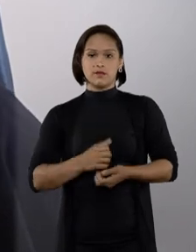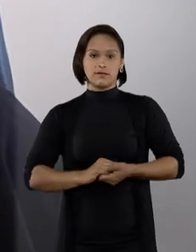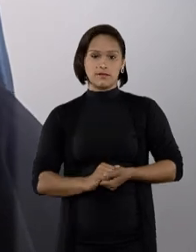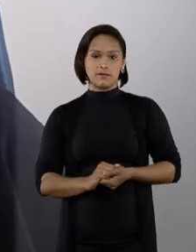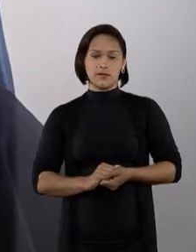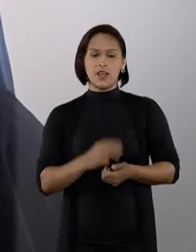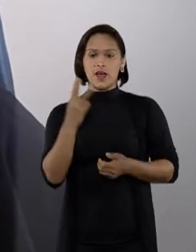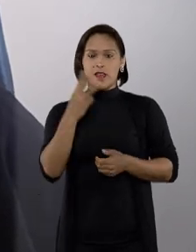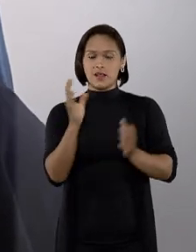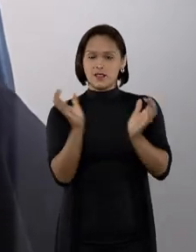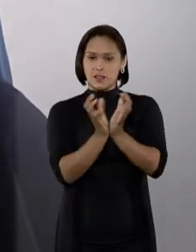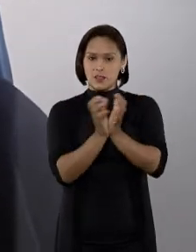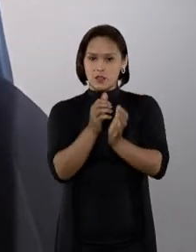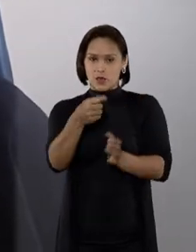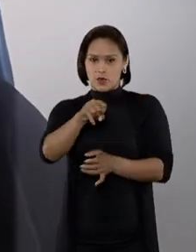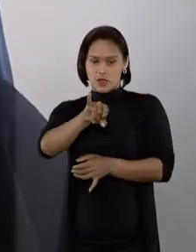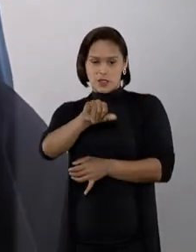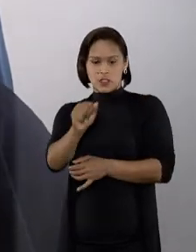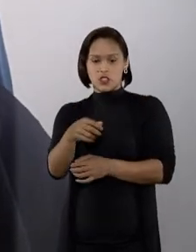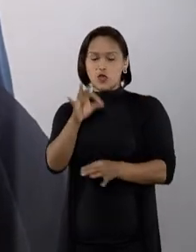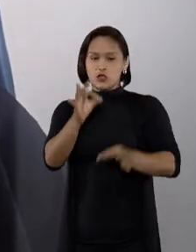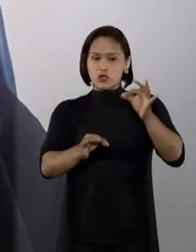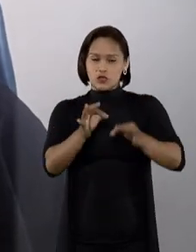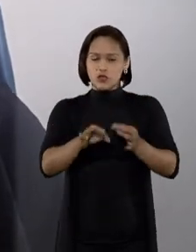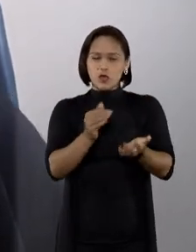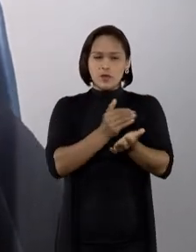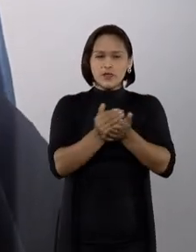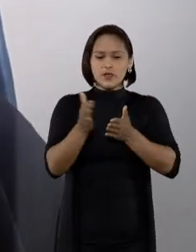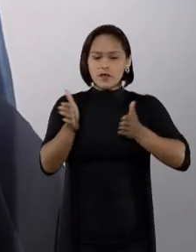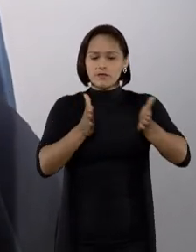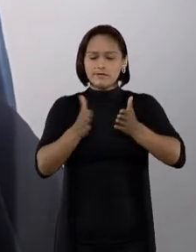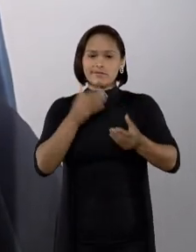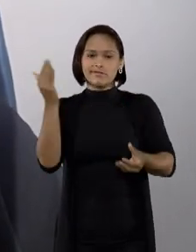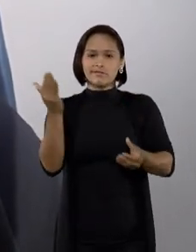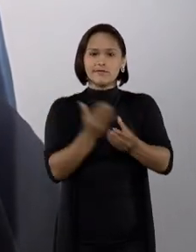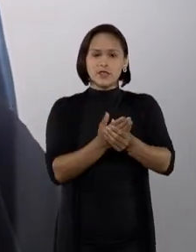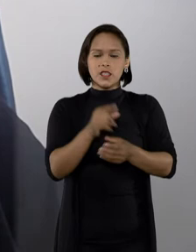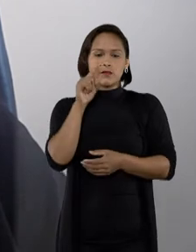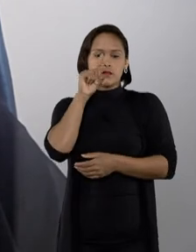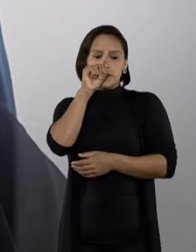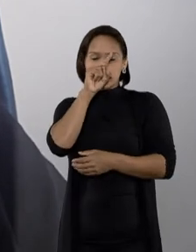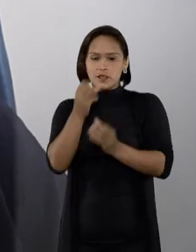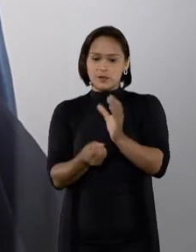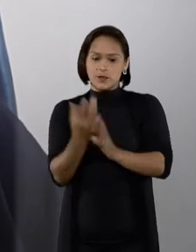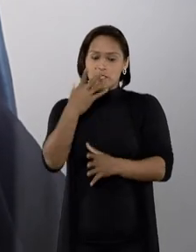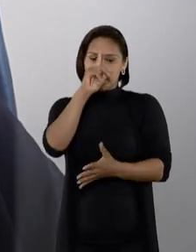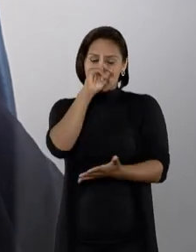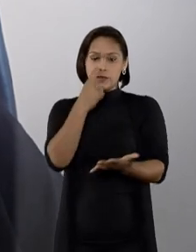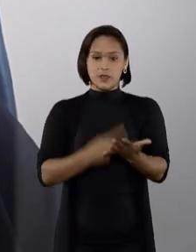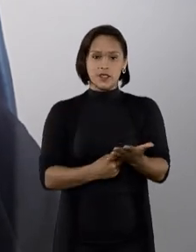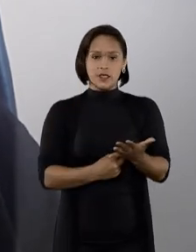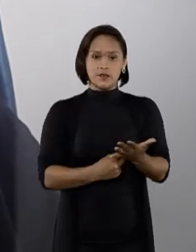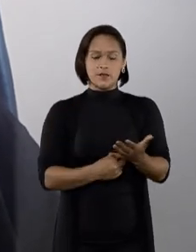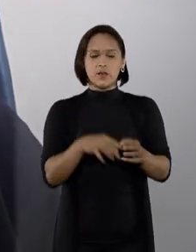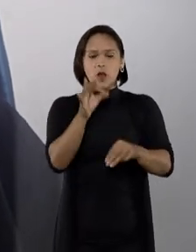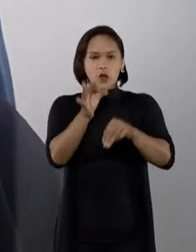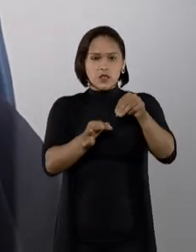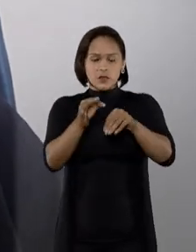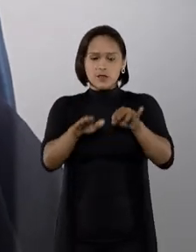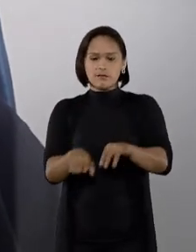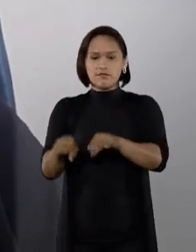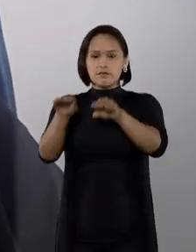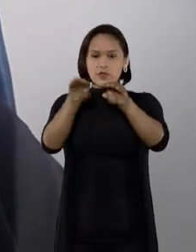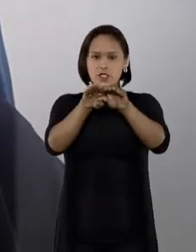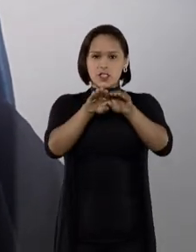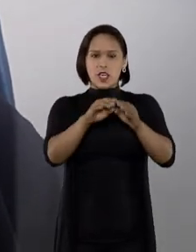terceira turma do STJ julgou recentemente um processo onde a teoria do risco criado foi aplicada. Os ministros mantiveram em R